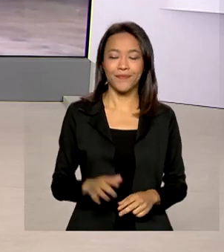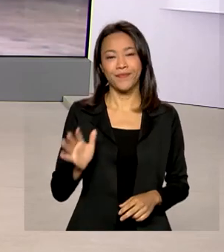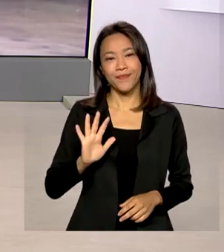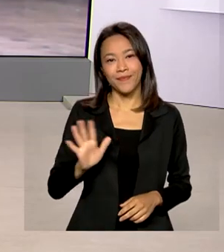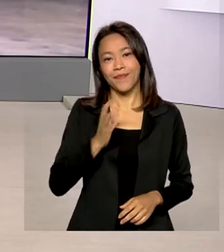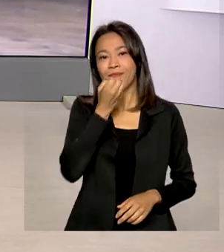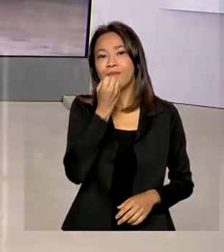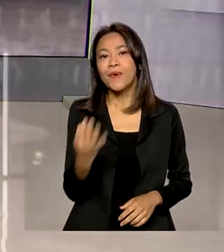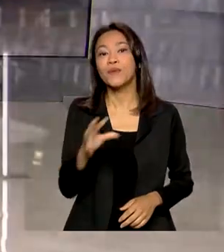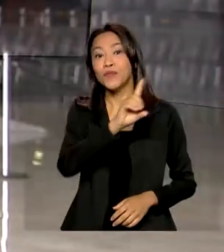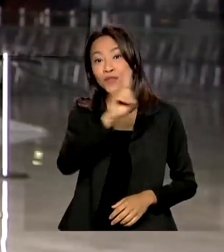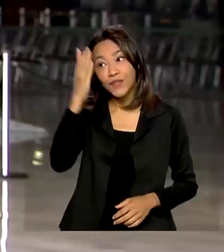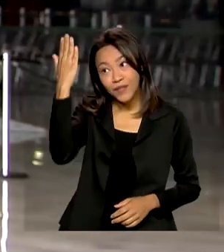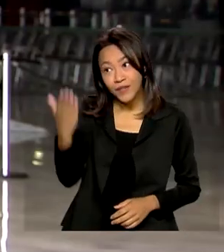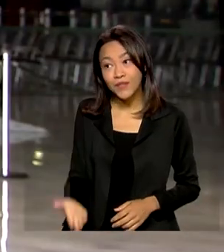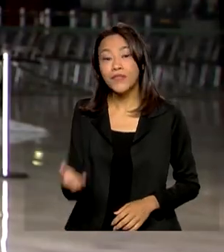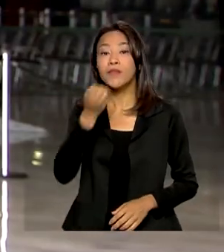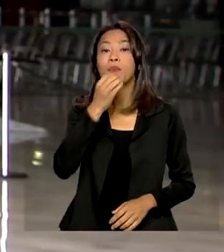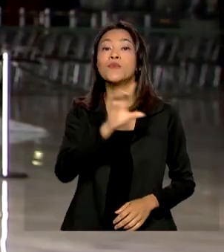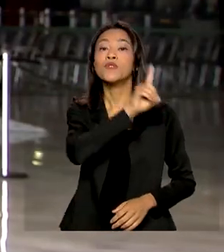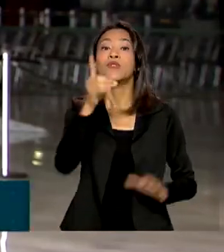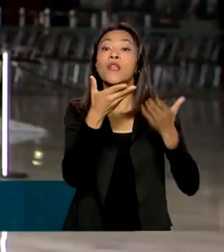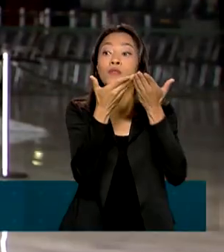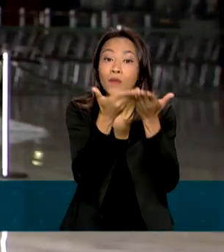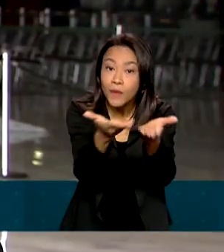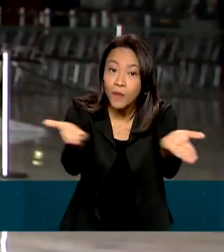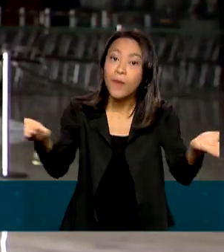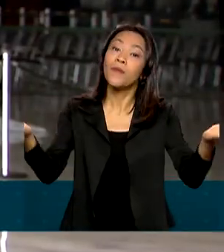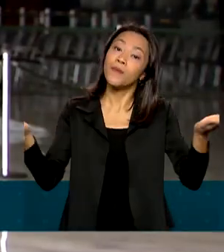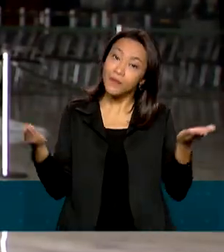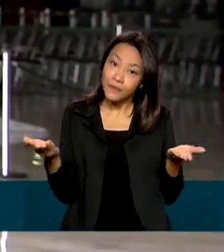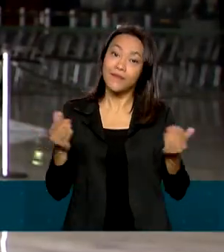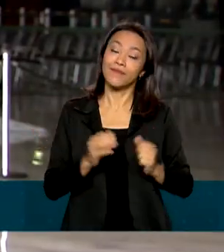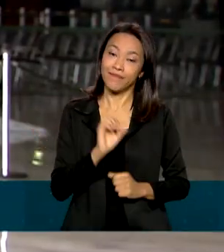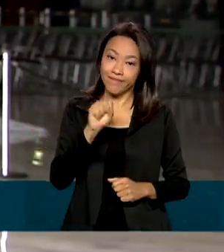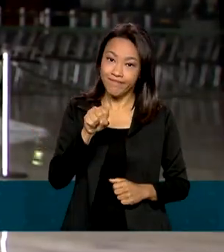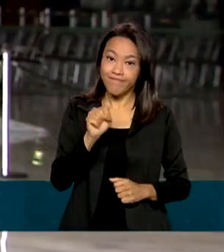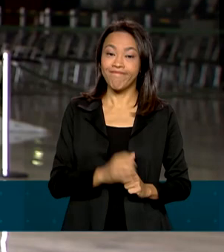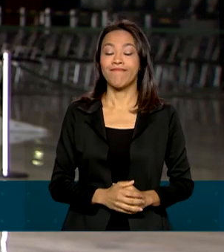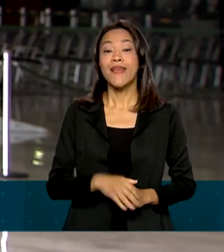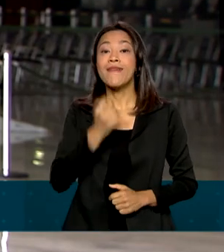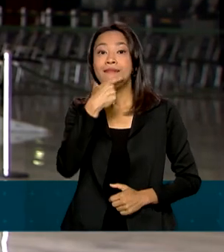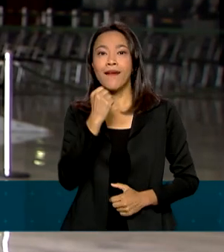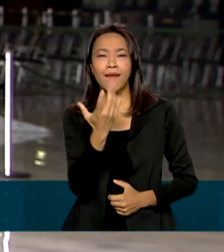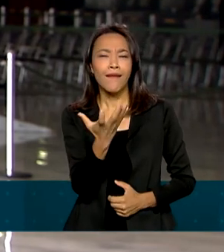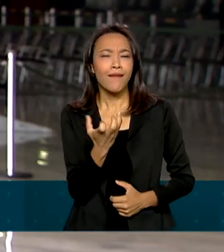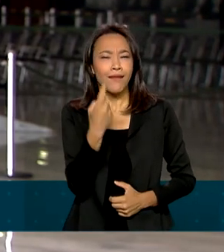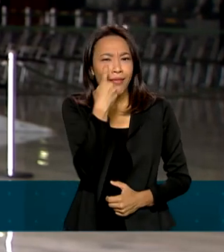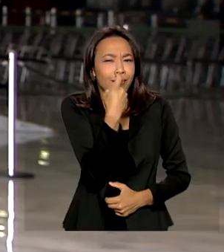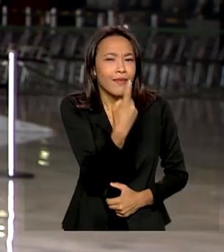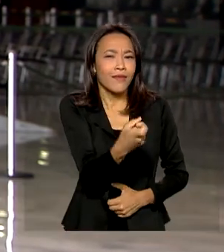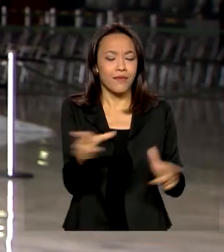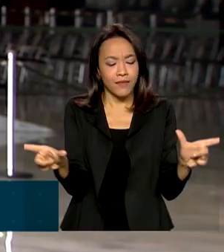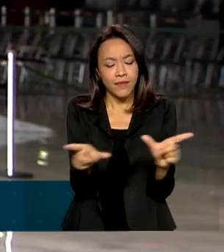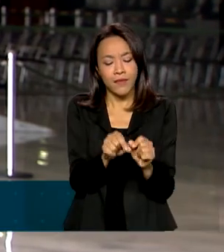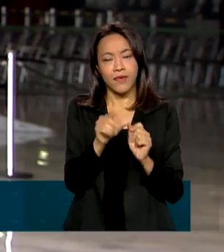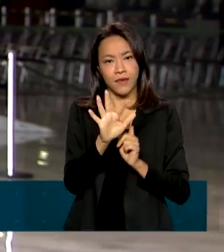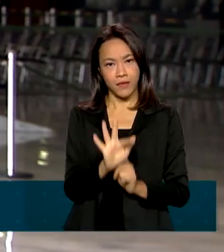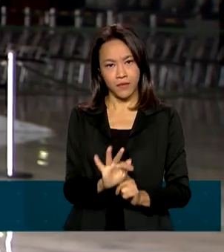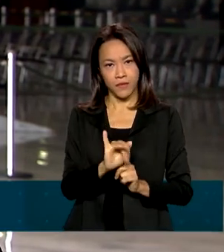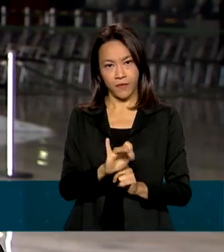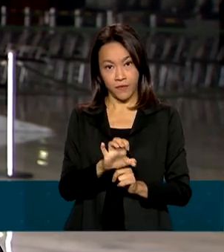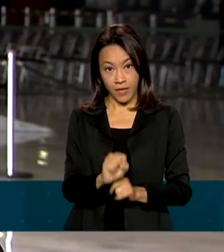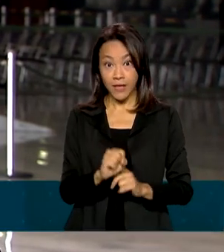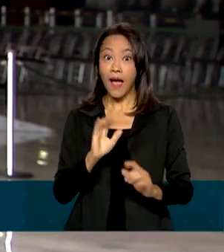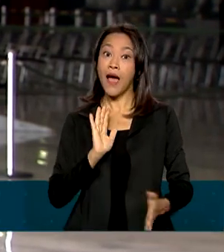Luciana! Bom dia pra você e bom dia a todos, né? Isso mesmo, né? Com isso, os interessados em obter financiamento estudantil tem até as